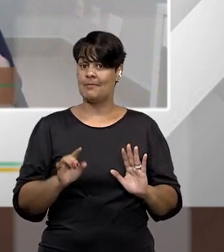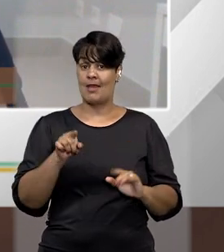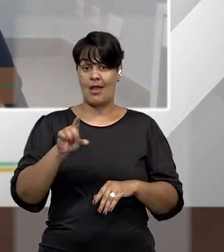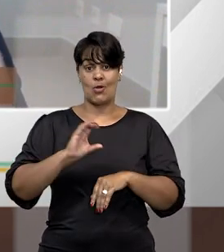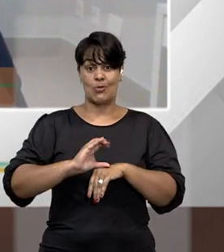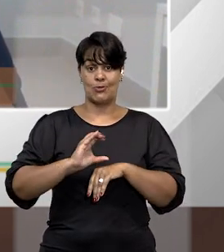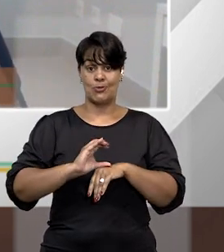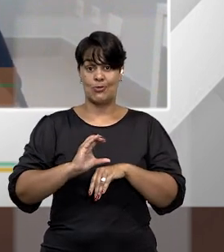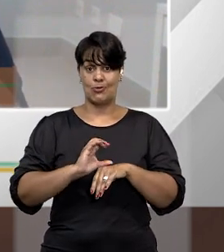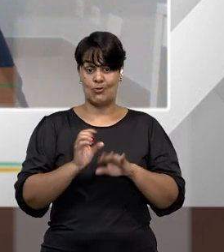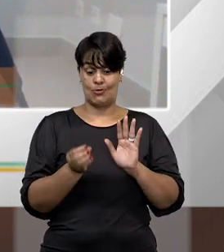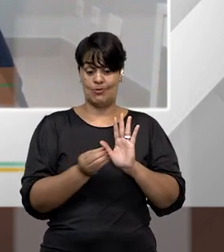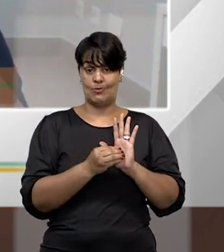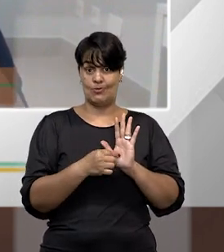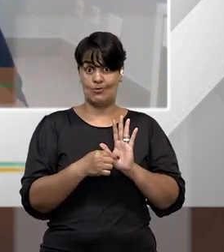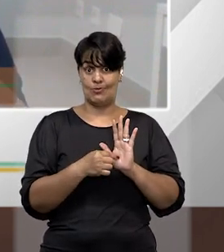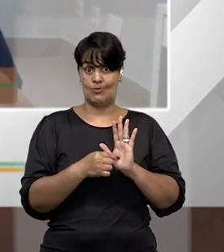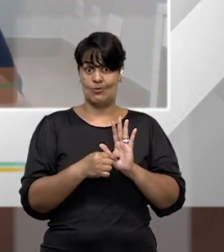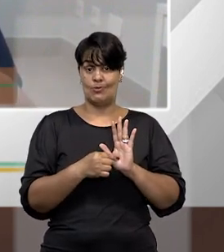aplicação,